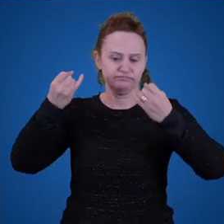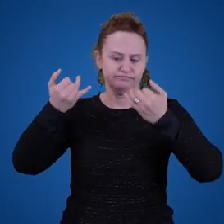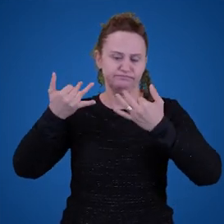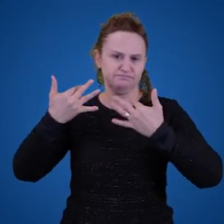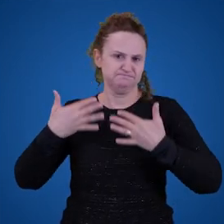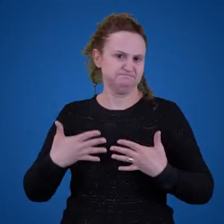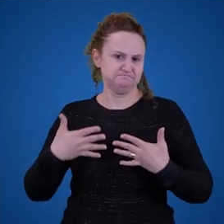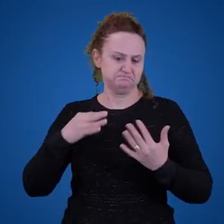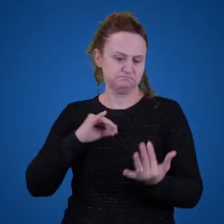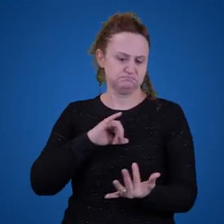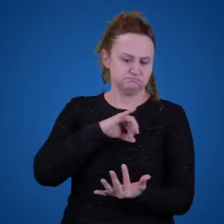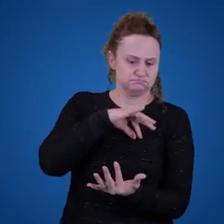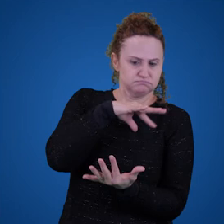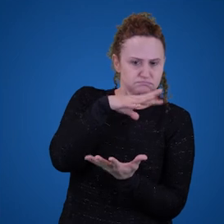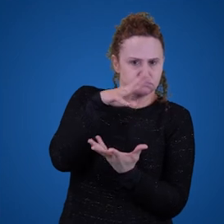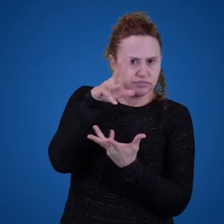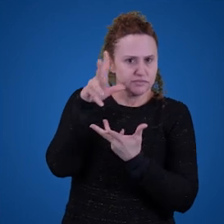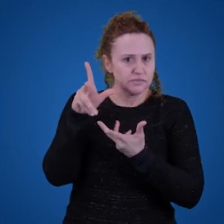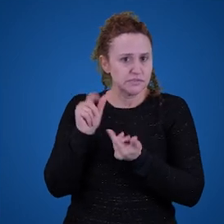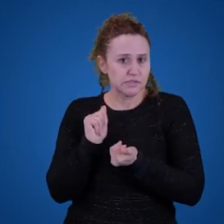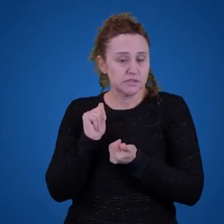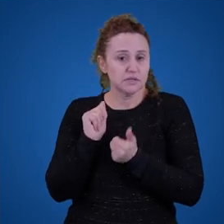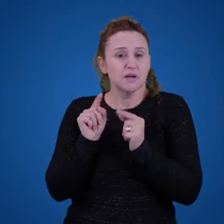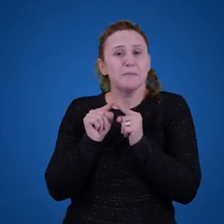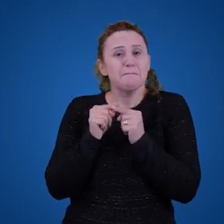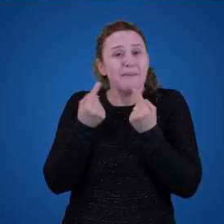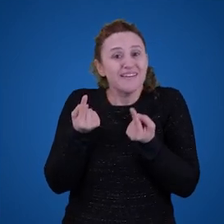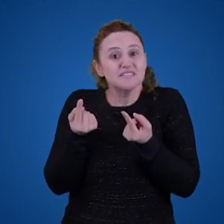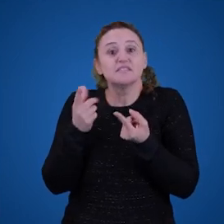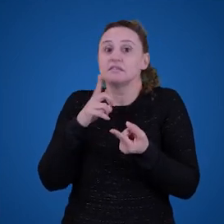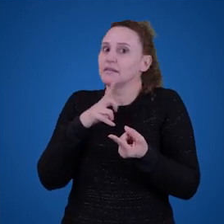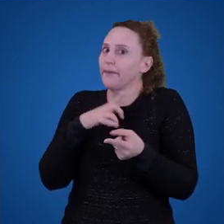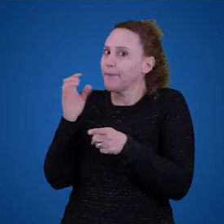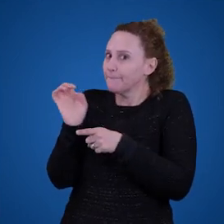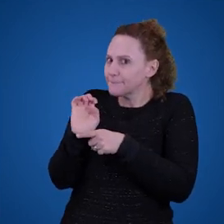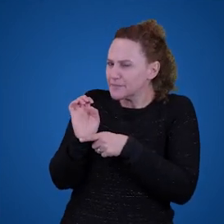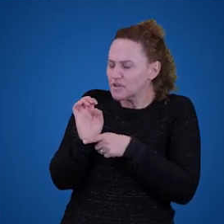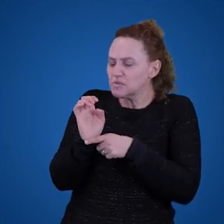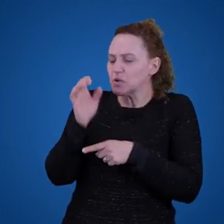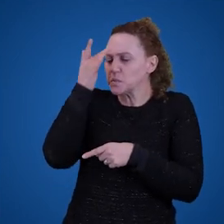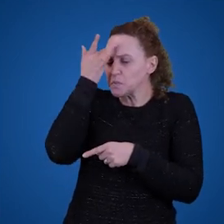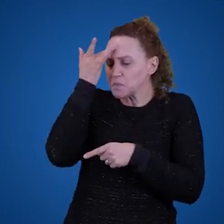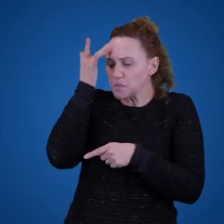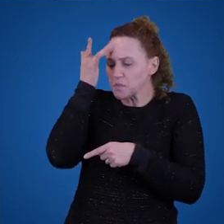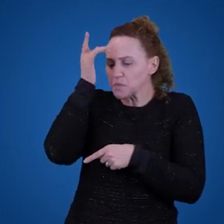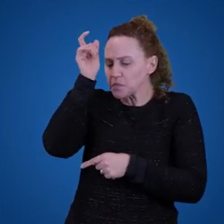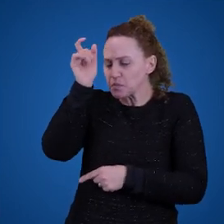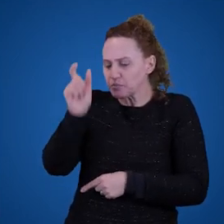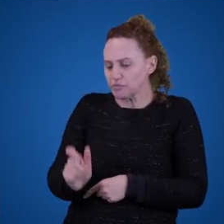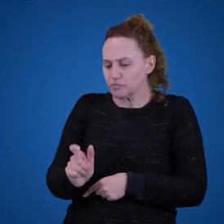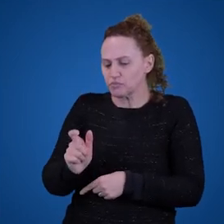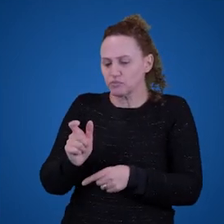usar elementos que existem no mundo, por exemplo, como pessoas, casos, lugares, cidades, animais e por aí vai, né?